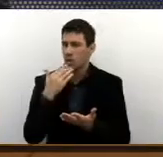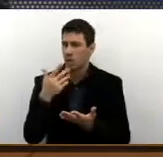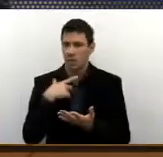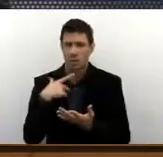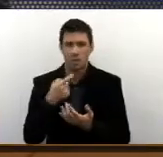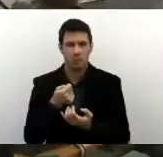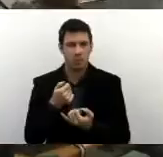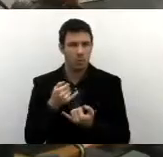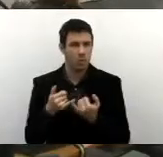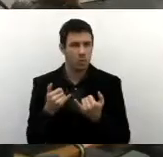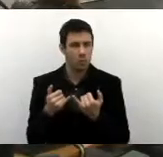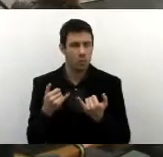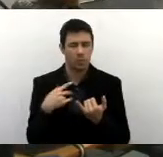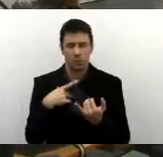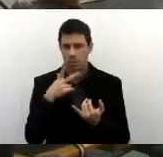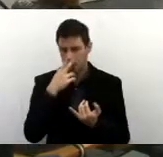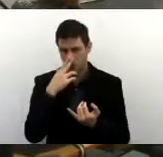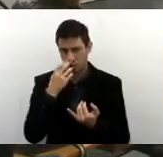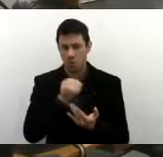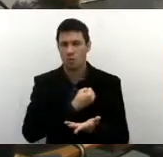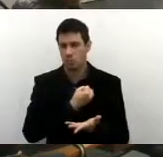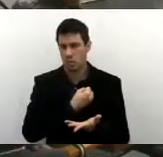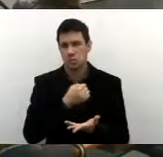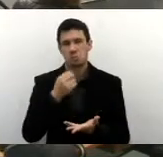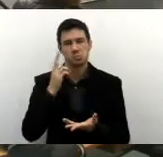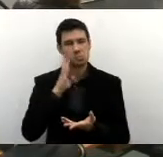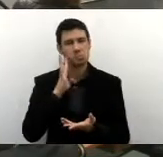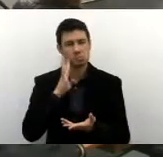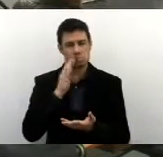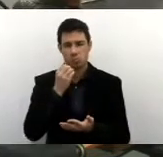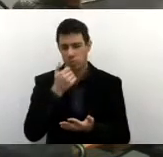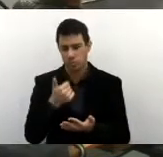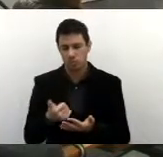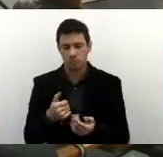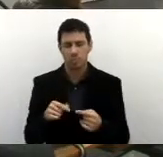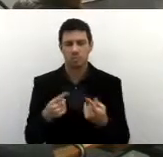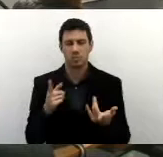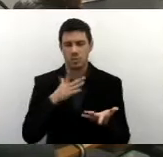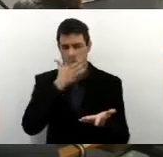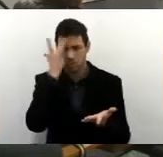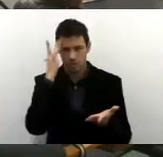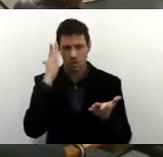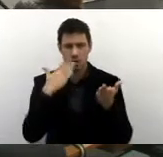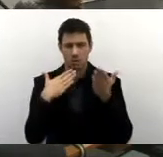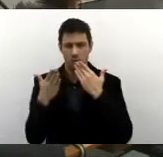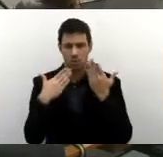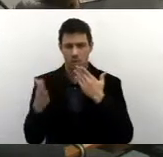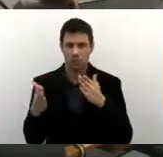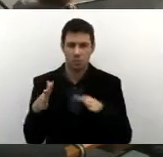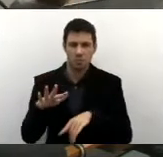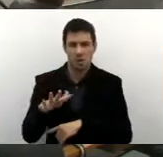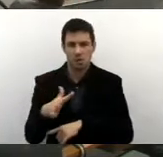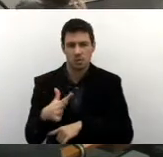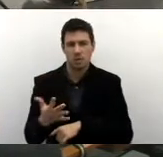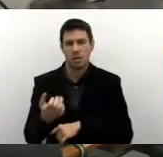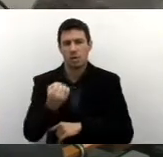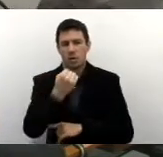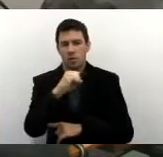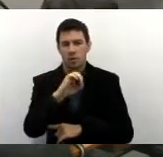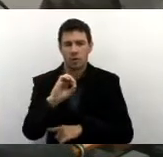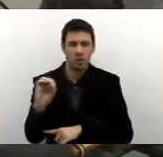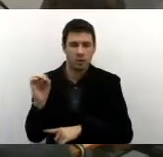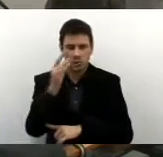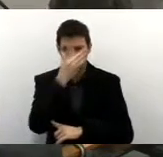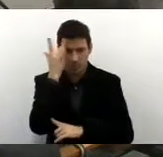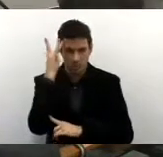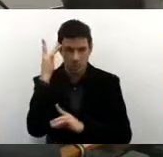pouco, eu acho que é um número razoável, ela vinha atendendo no ano passado em torno de 800 pessoas por